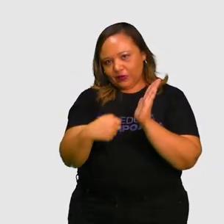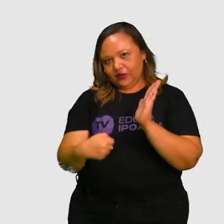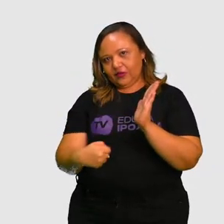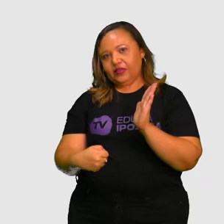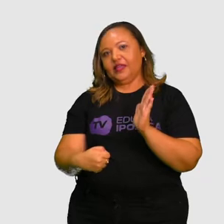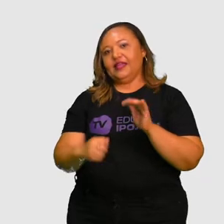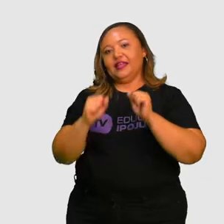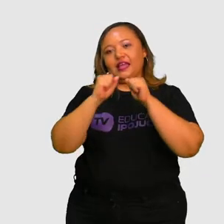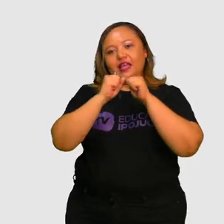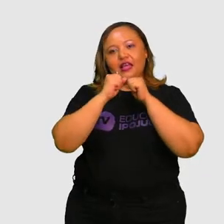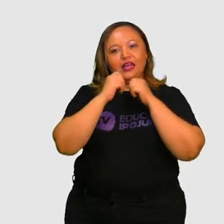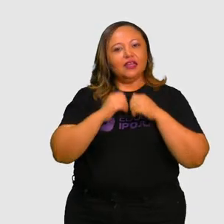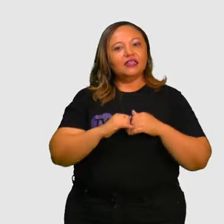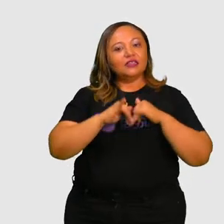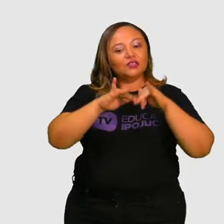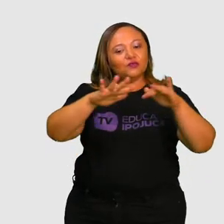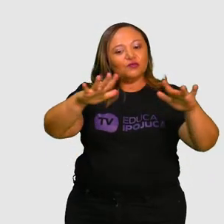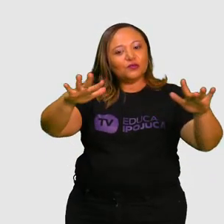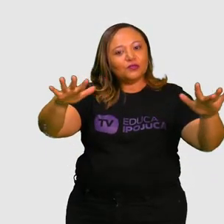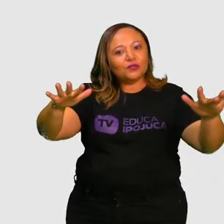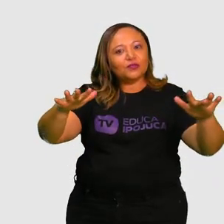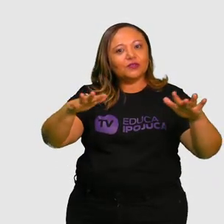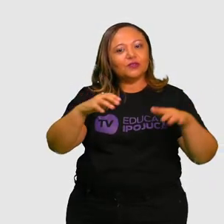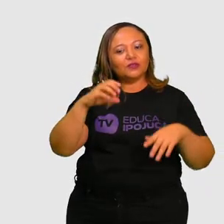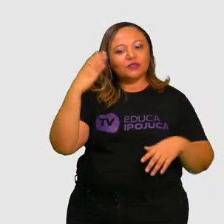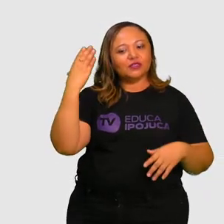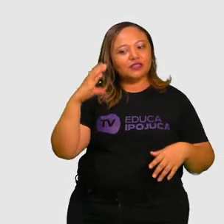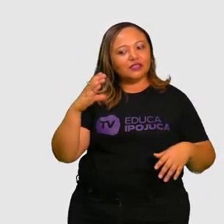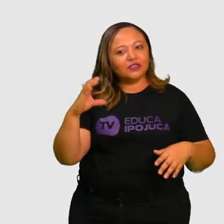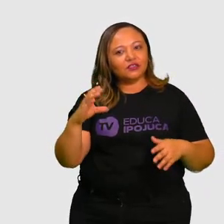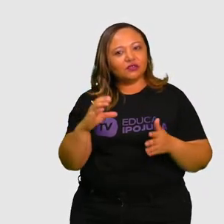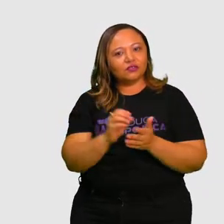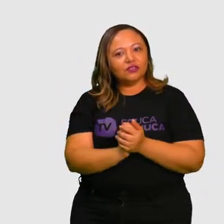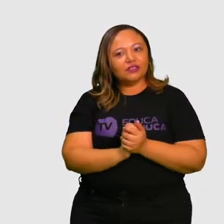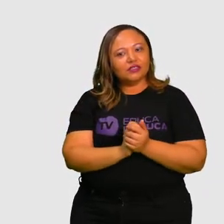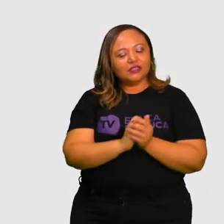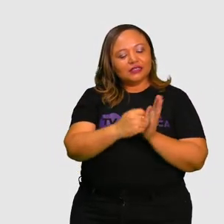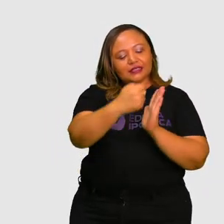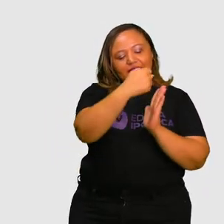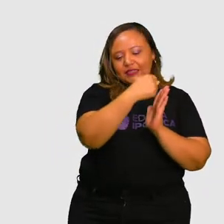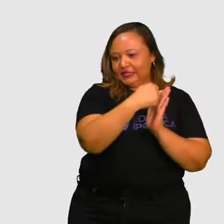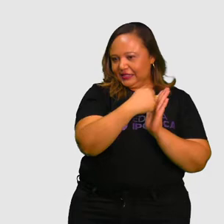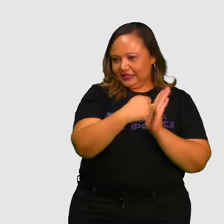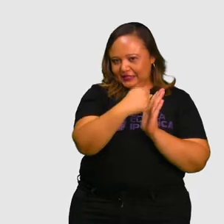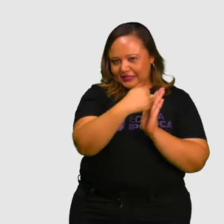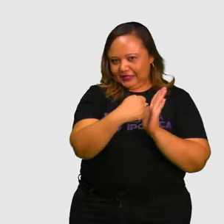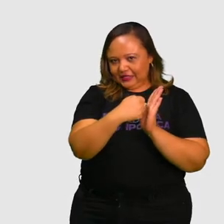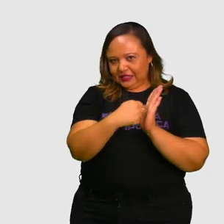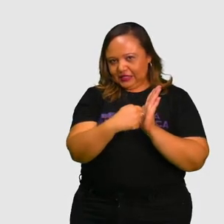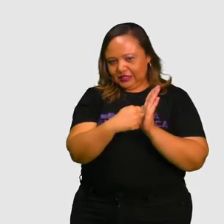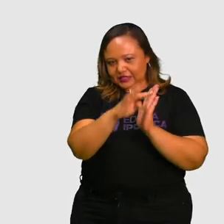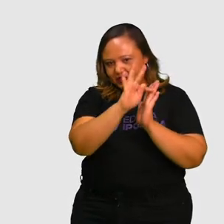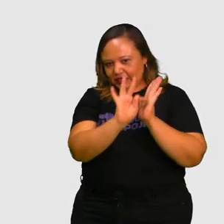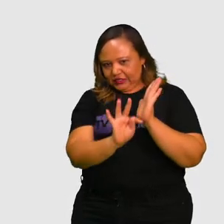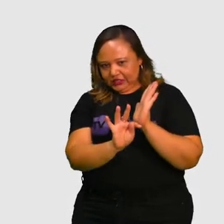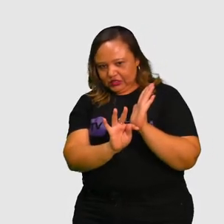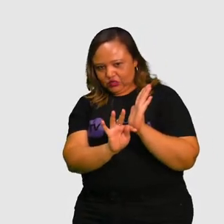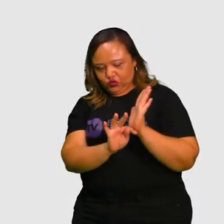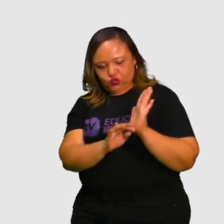informações contidas no texto lido, aquele do primeiro amor, sejam observadas como científicas?